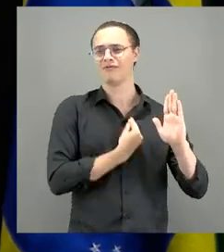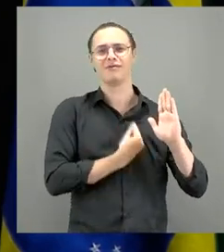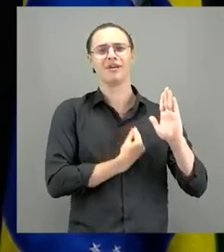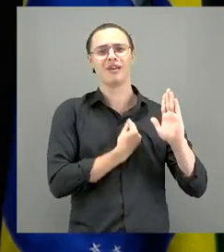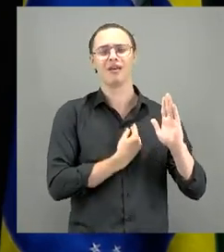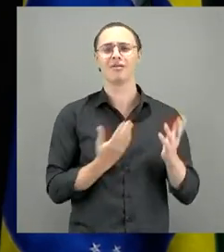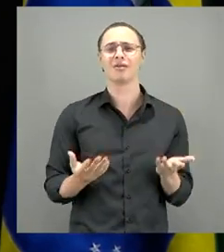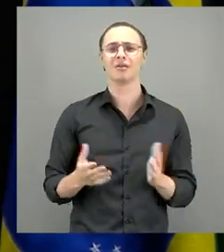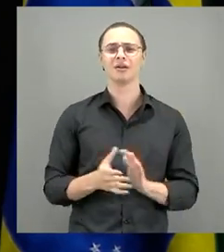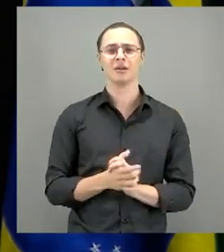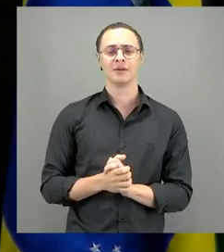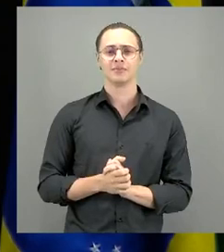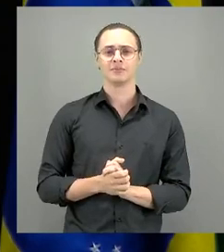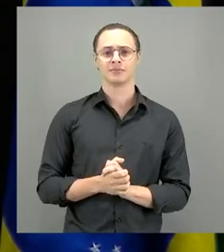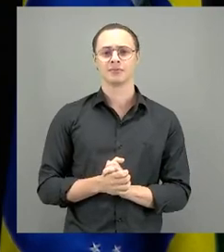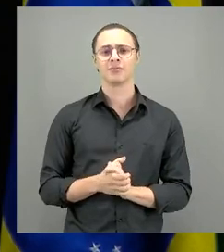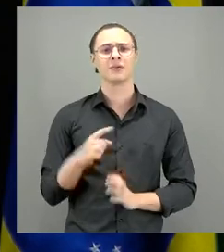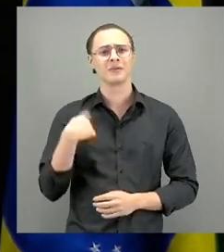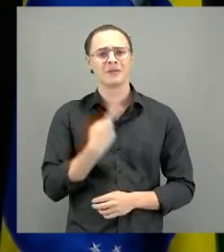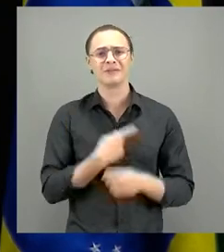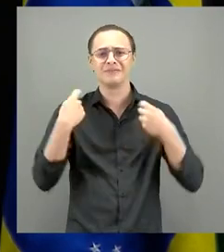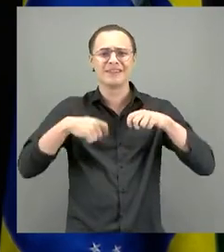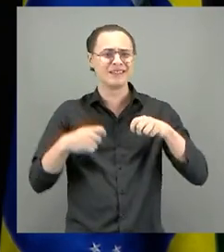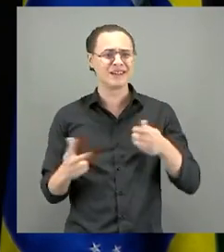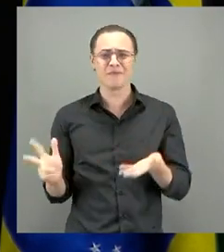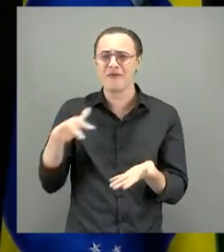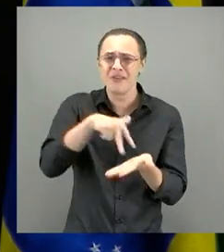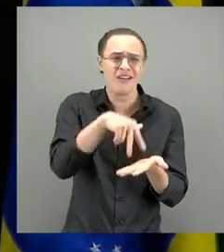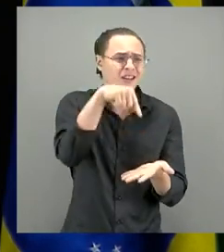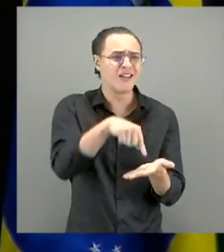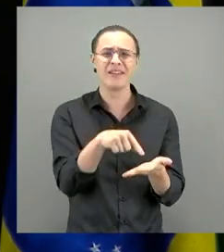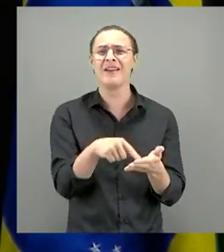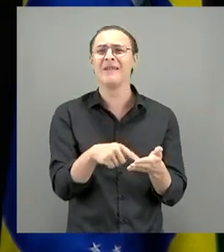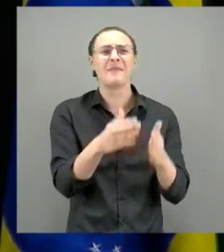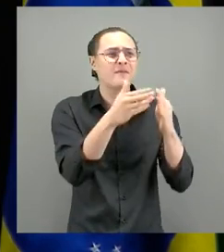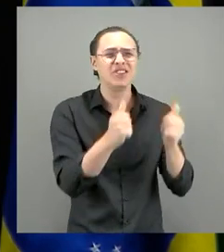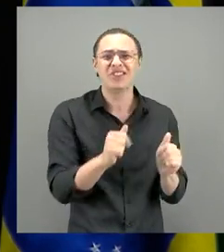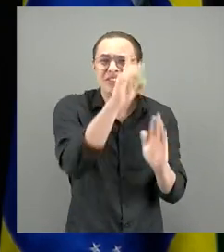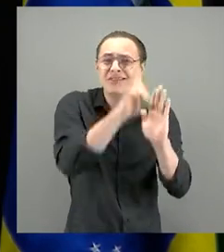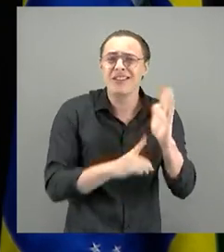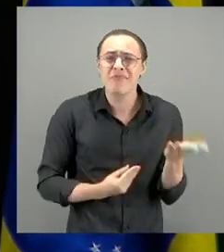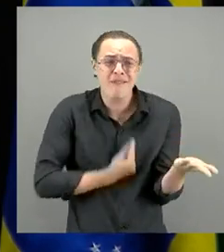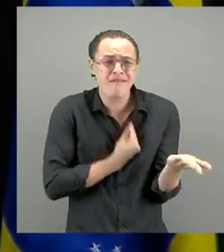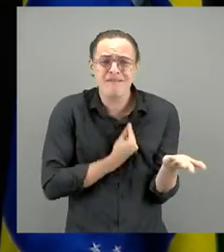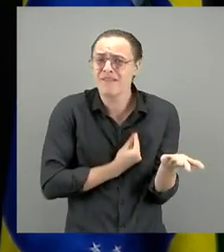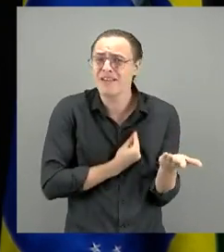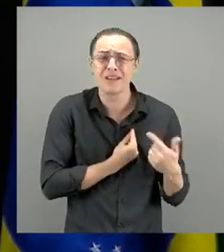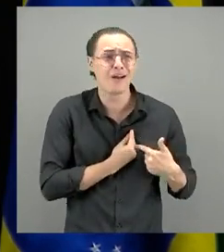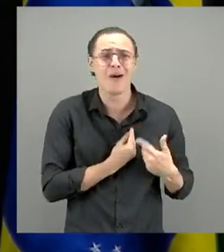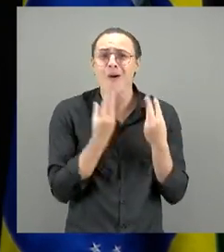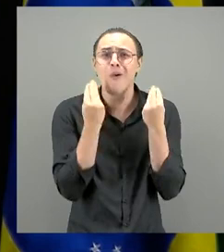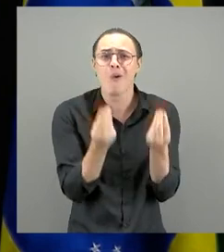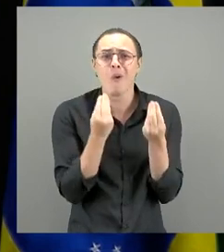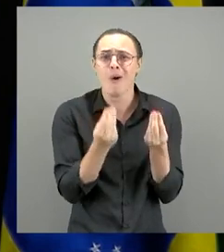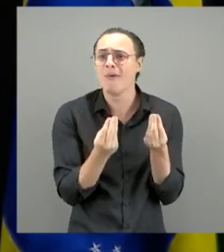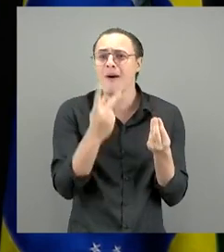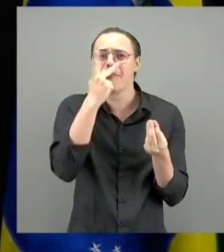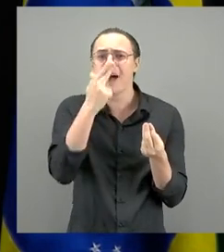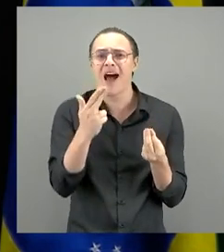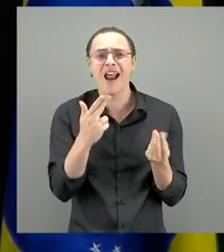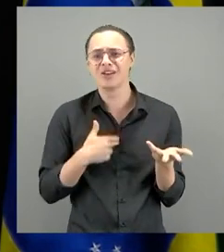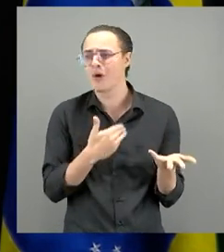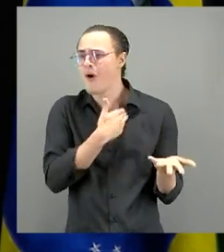Nós exigimos ter garantido o nosso direito à vida. E isso nos está sendo negado pelo Estado.